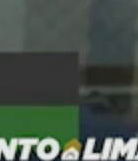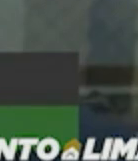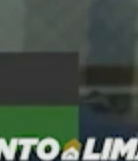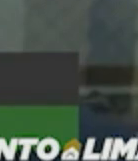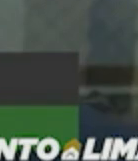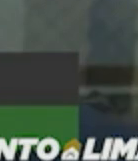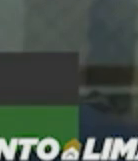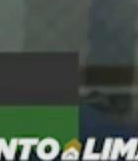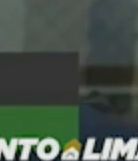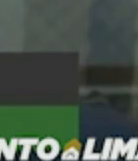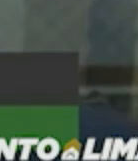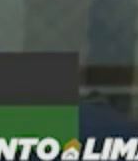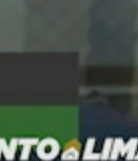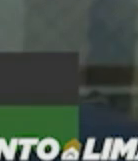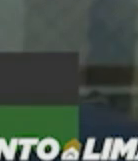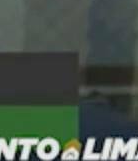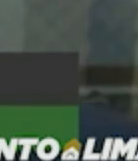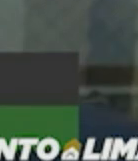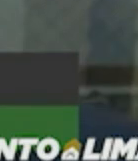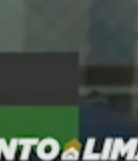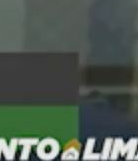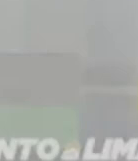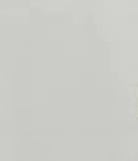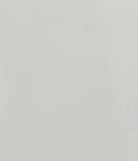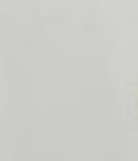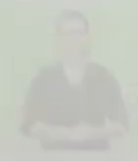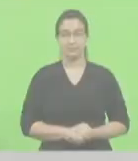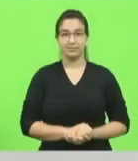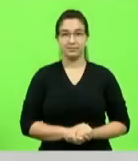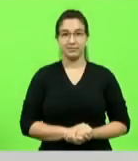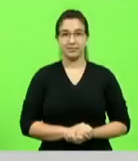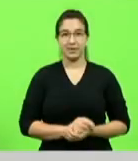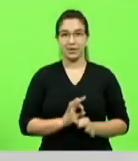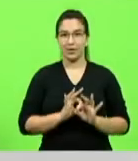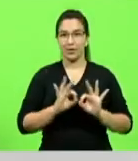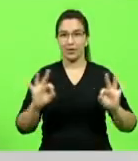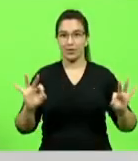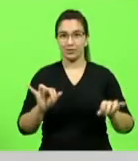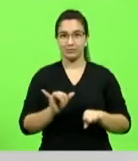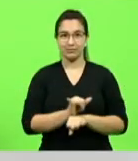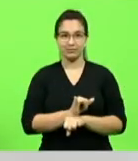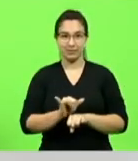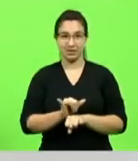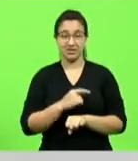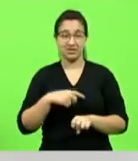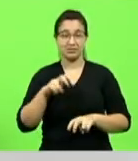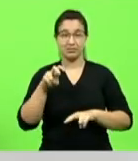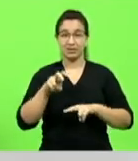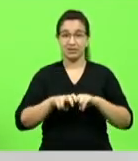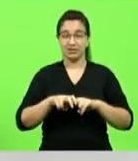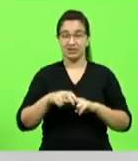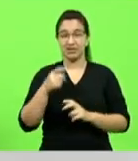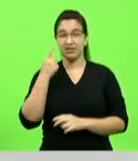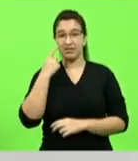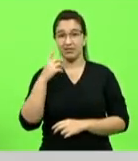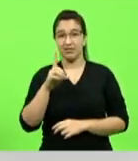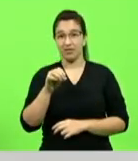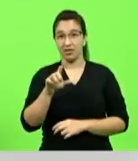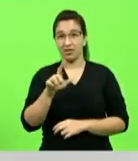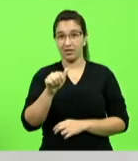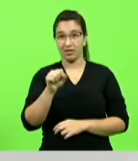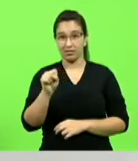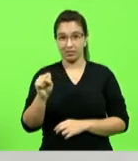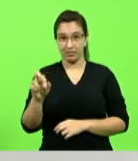e o preço do posto caia também baita estratégia eu vou ficar lá sentado esperando que o dólar baixe essa é a solução